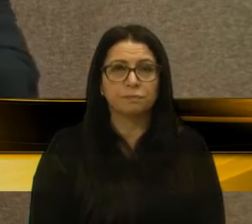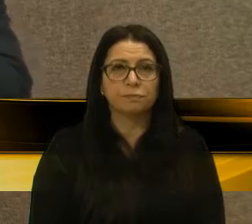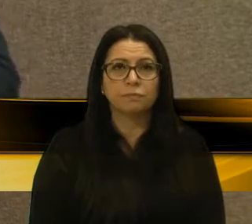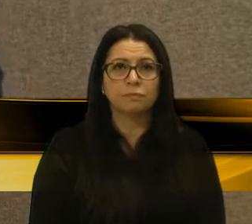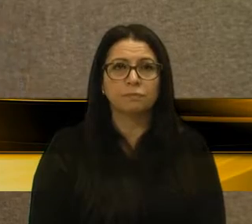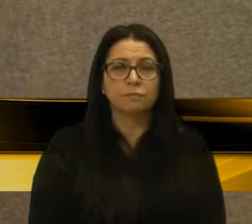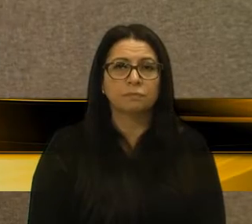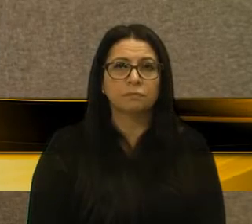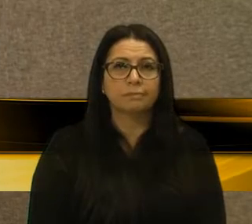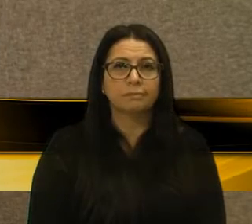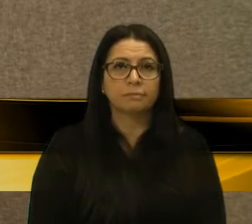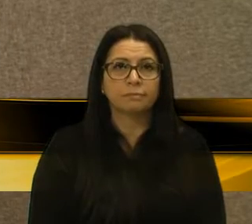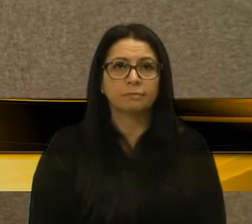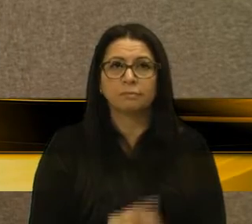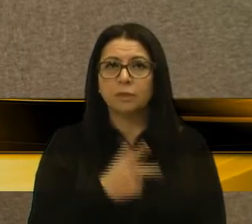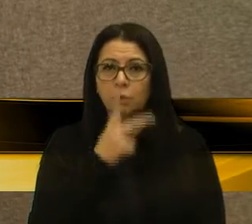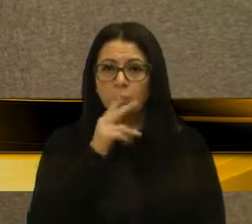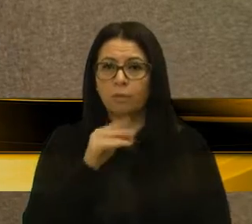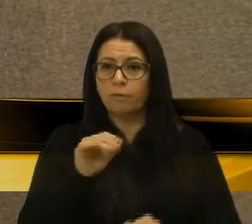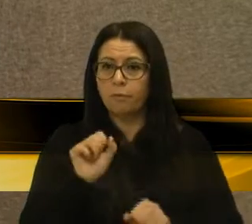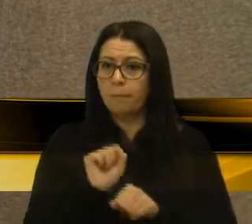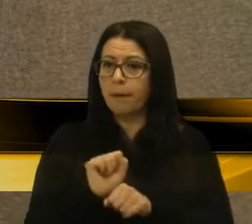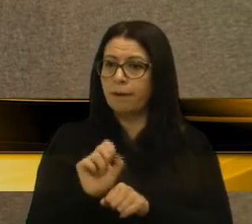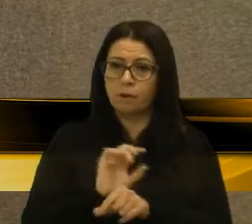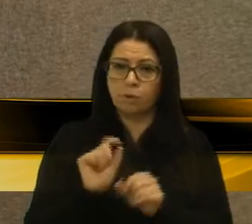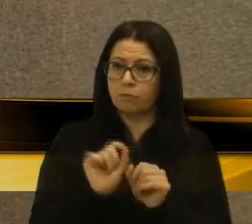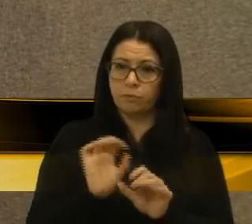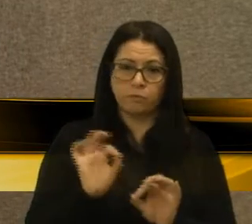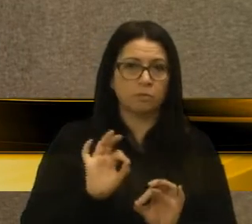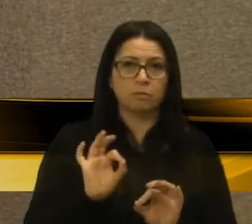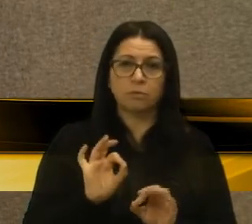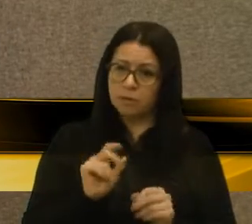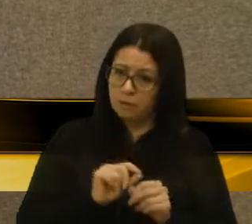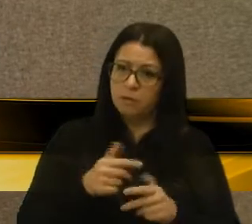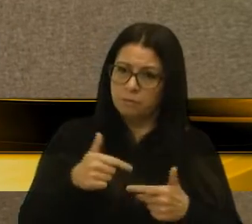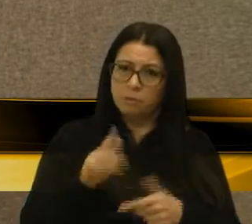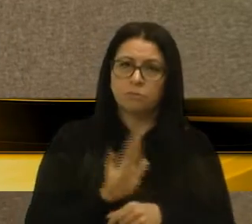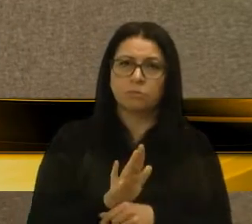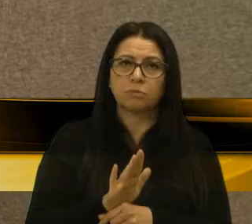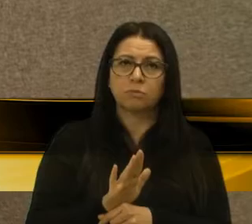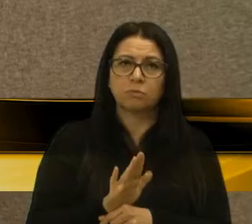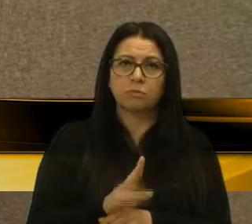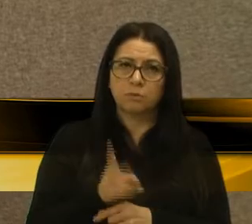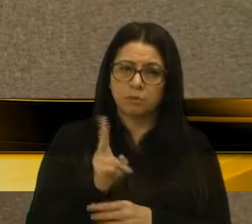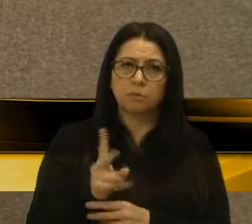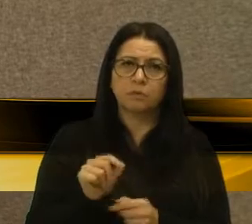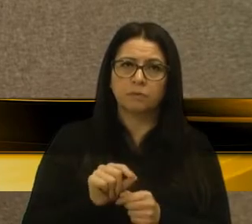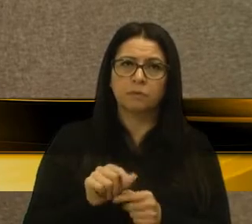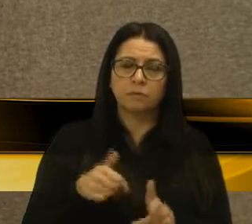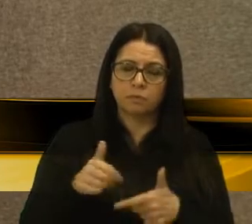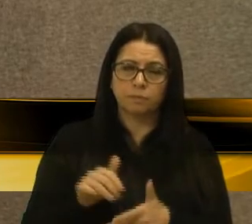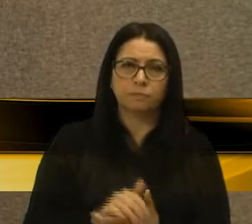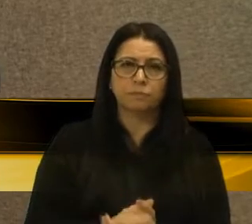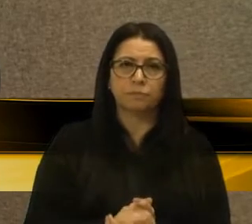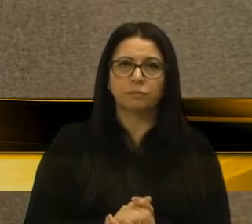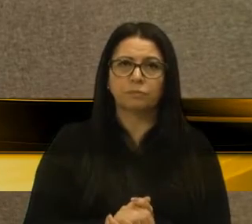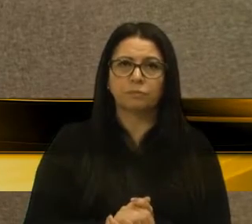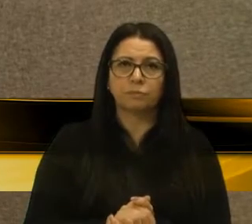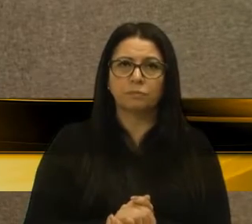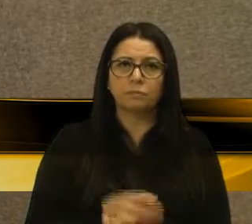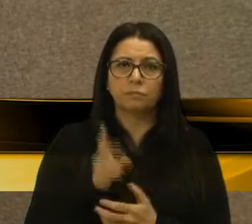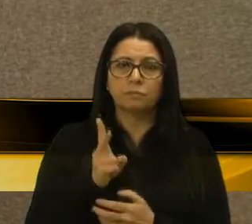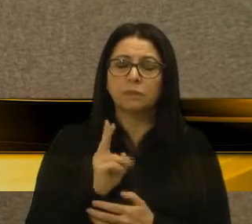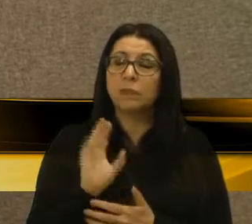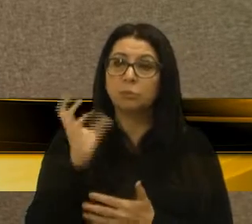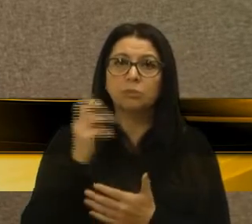estado de acomodação, não, como a senhora fala. Não, está sendo trabalhado, essas questões sempre